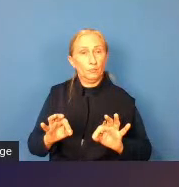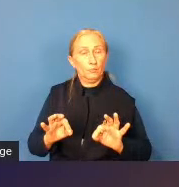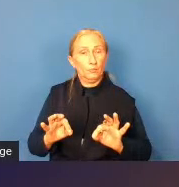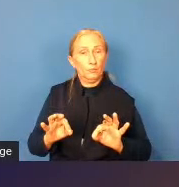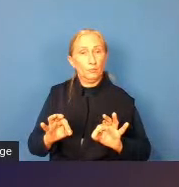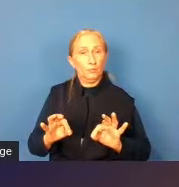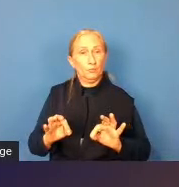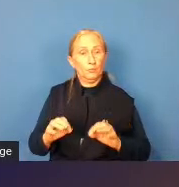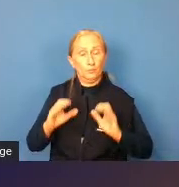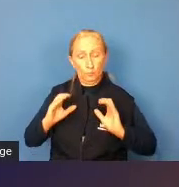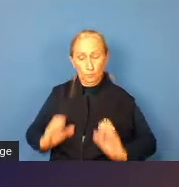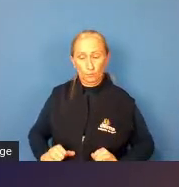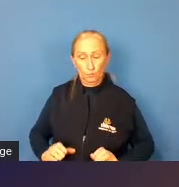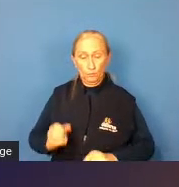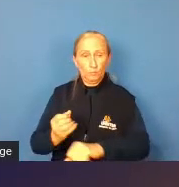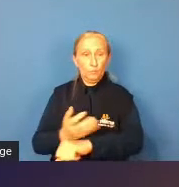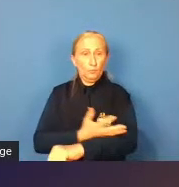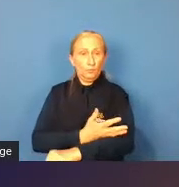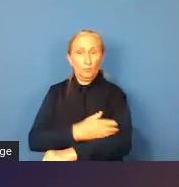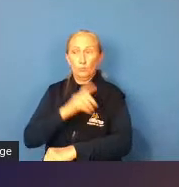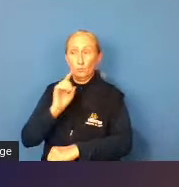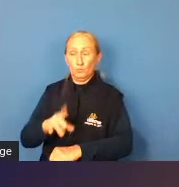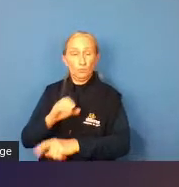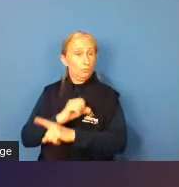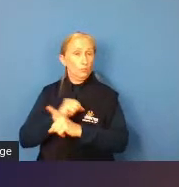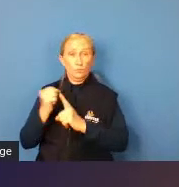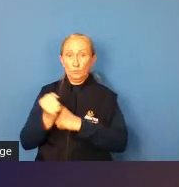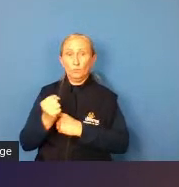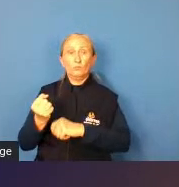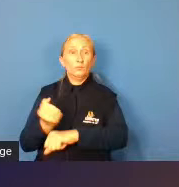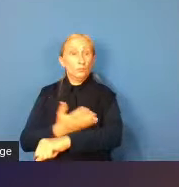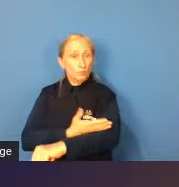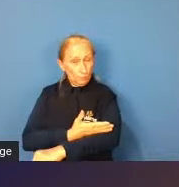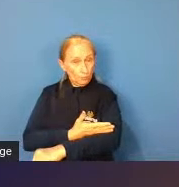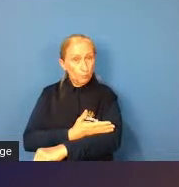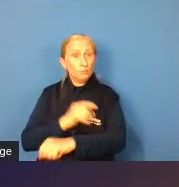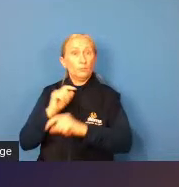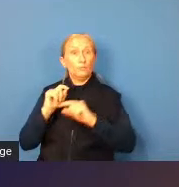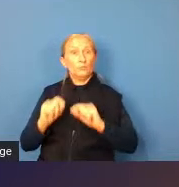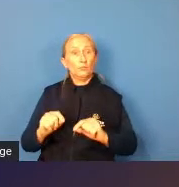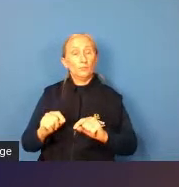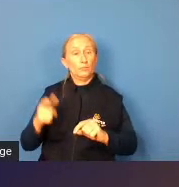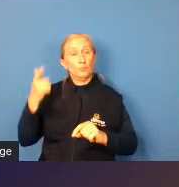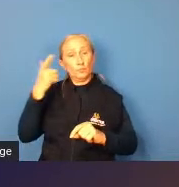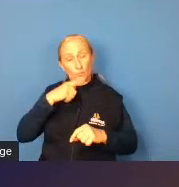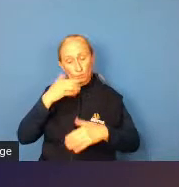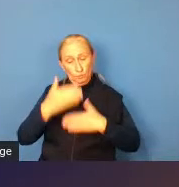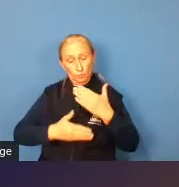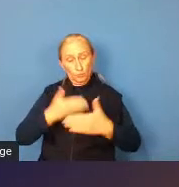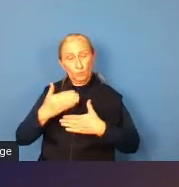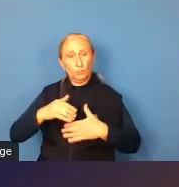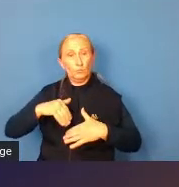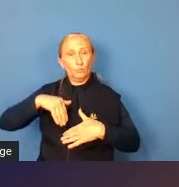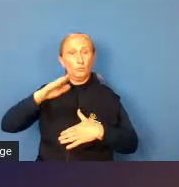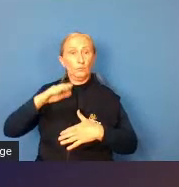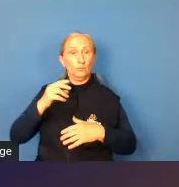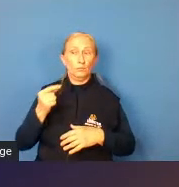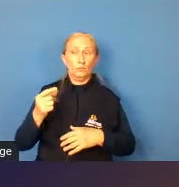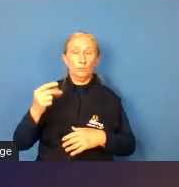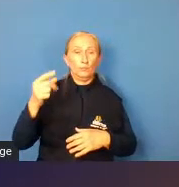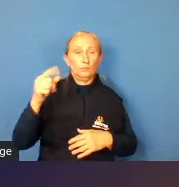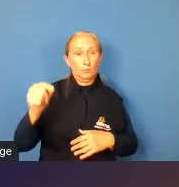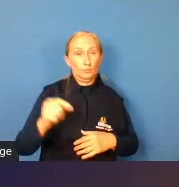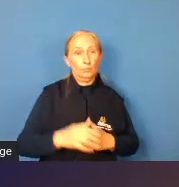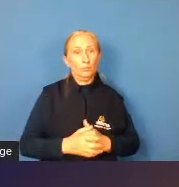o comportamento emocional não só social mas também emocional a gente progredir para uma maior longevidade do